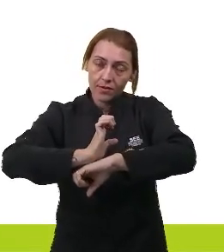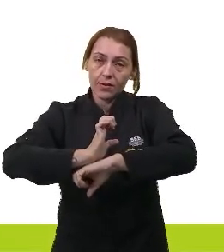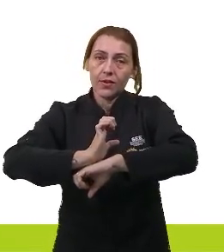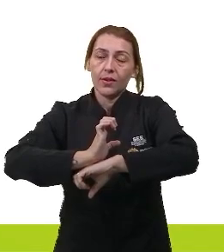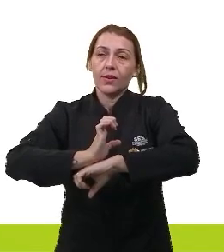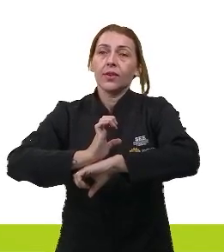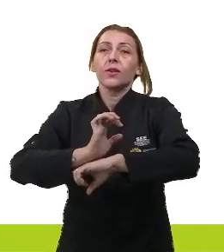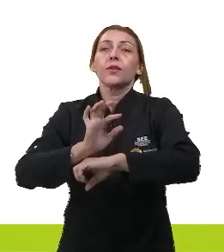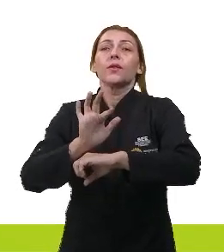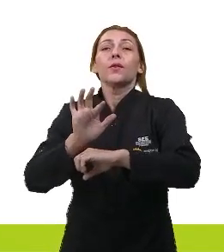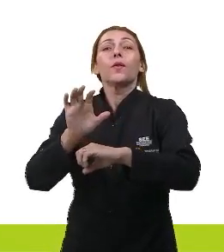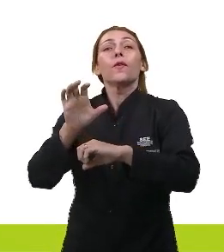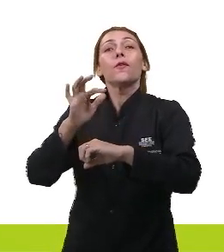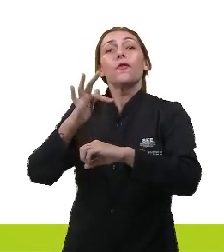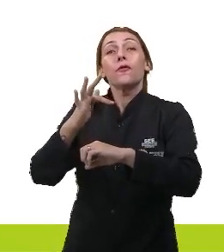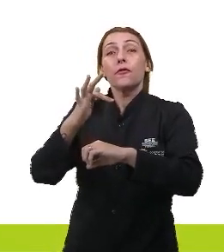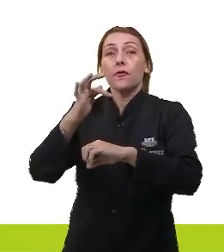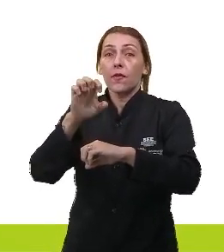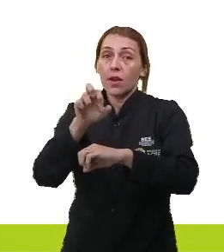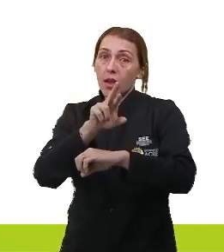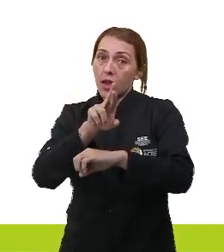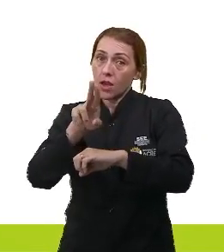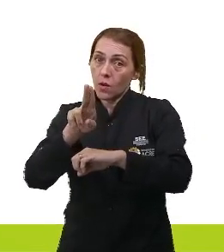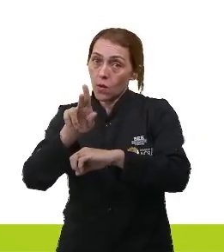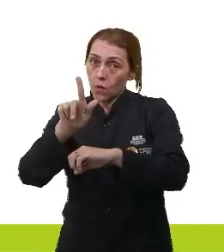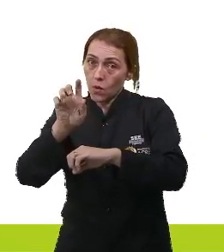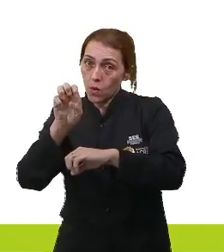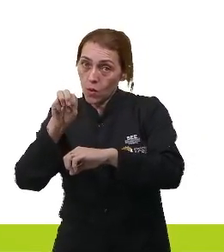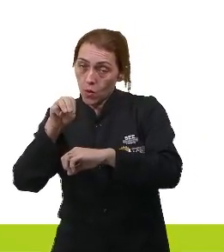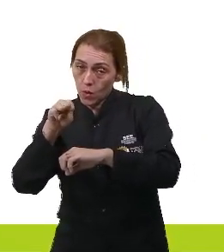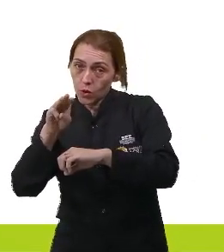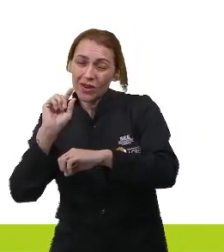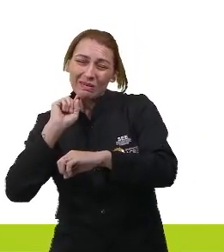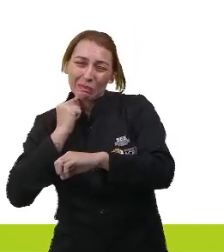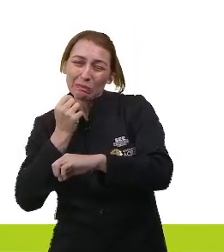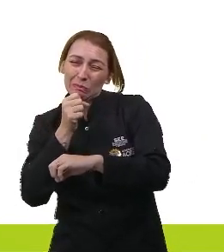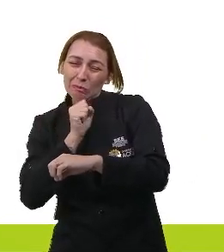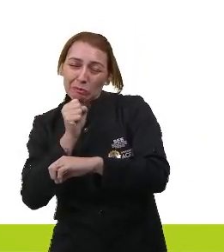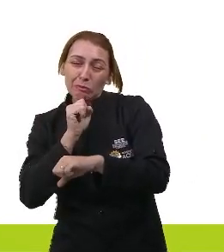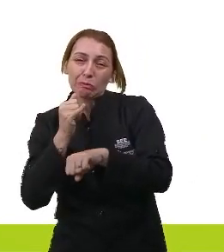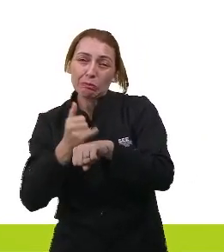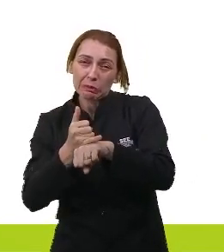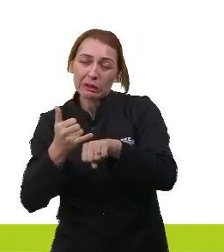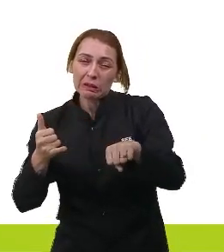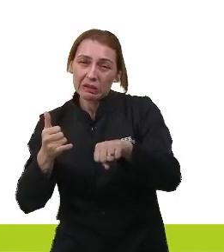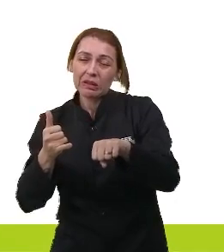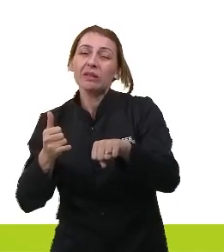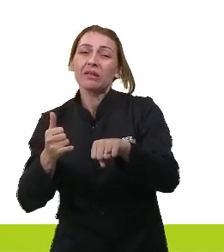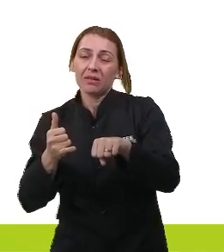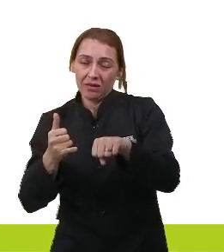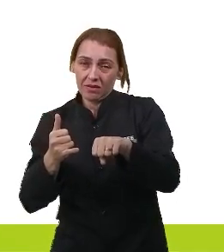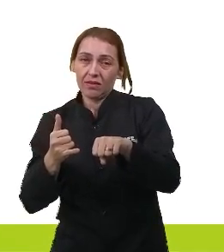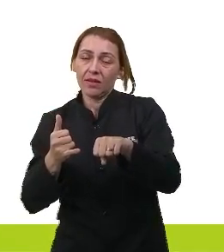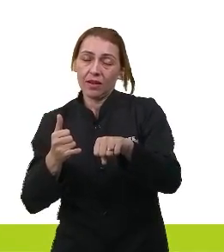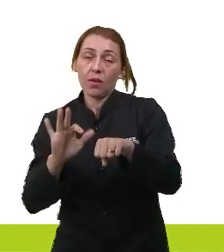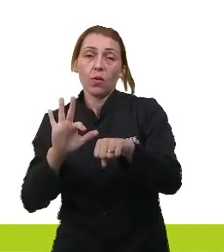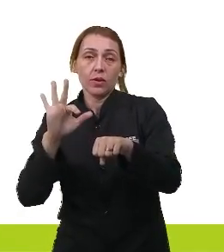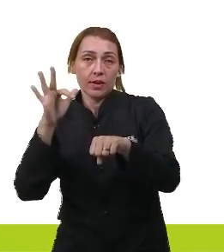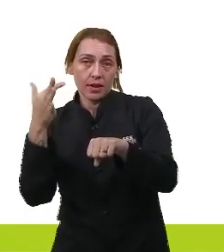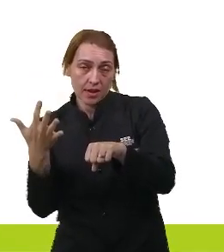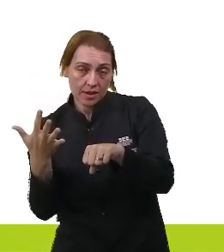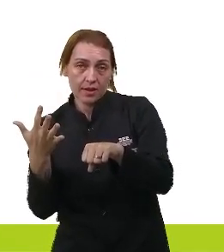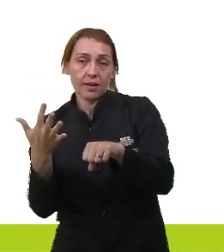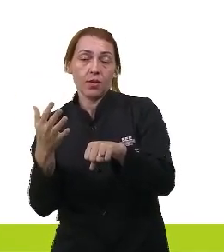ferrugem. Então, quando o metal, ele oxida, ele sofre esse processo de ferrugem, que é um